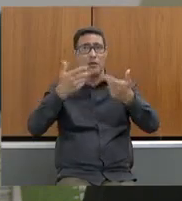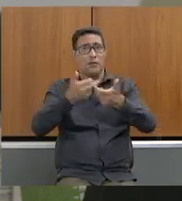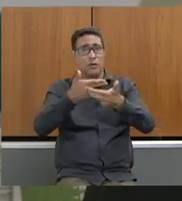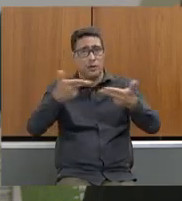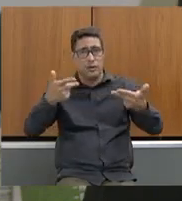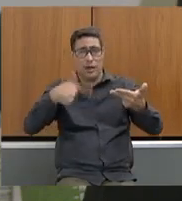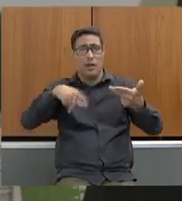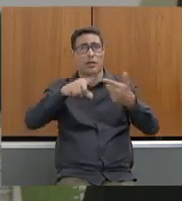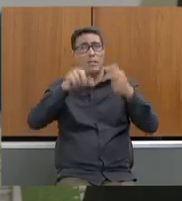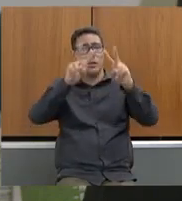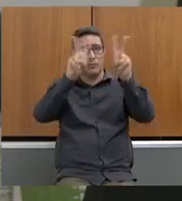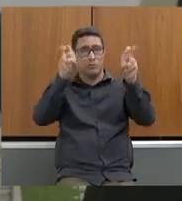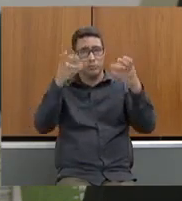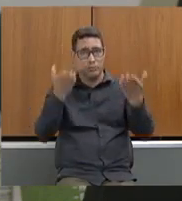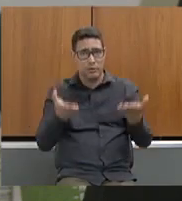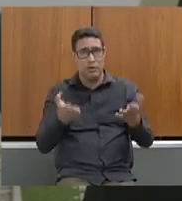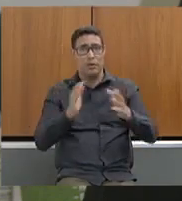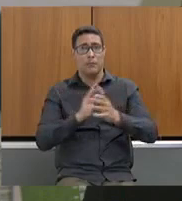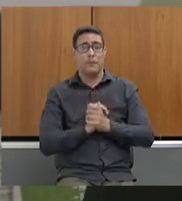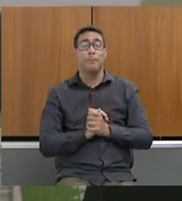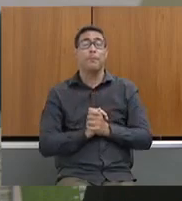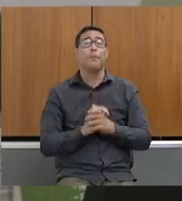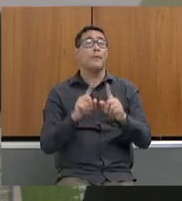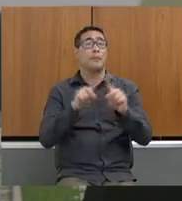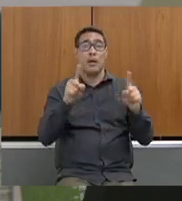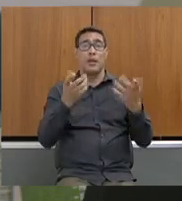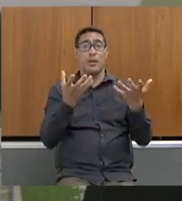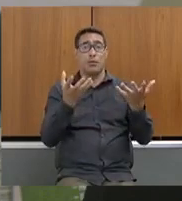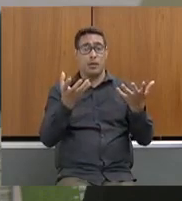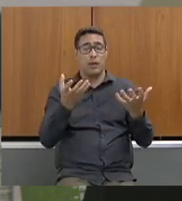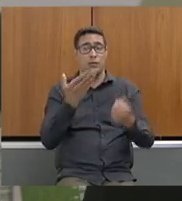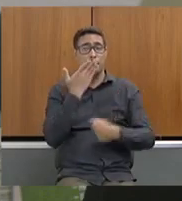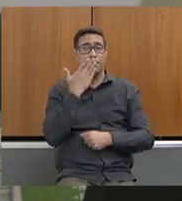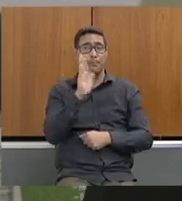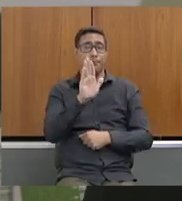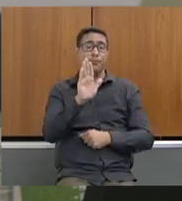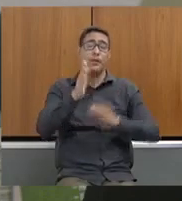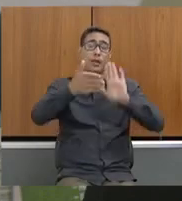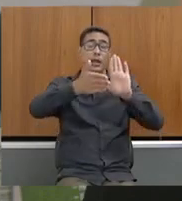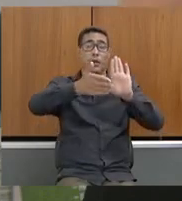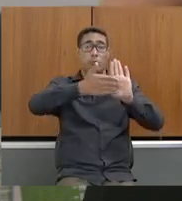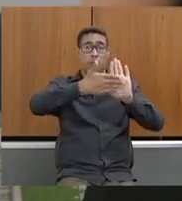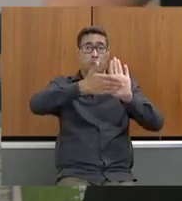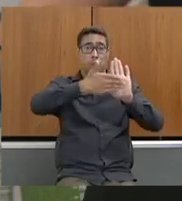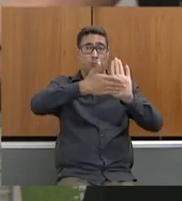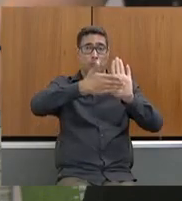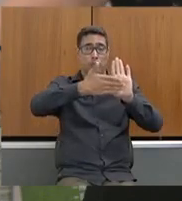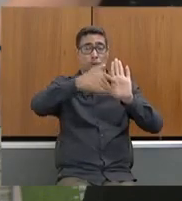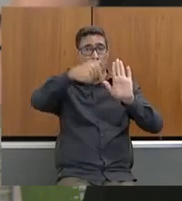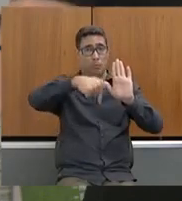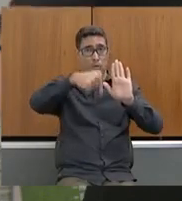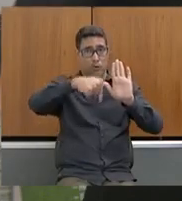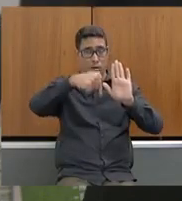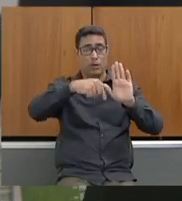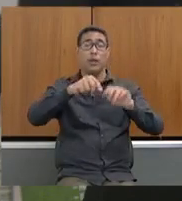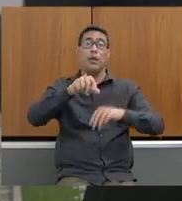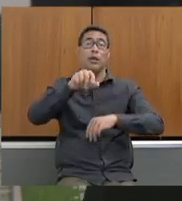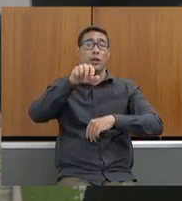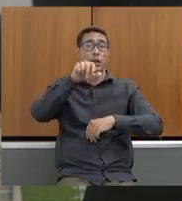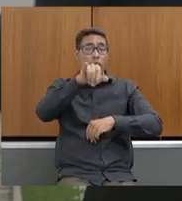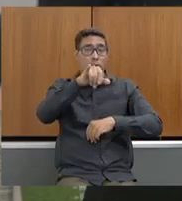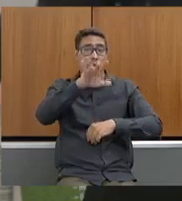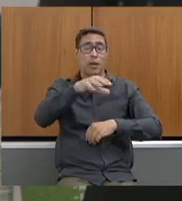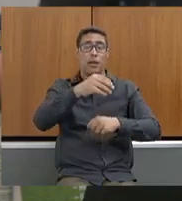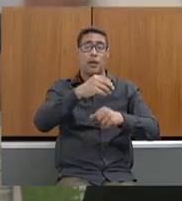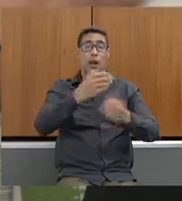discussões. Eu quero propor aqui para que nós possamos, se possível, ainda